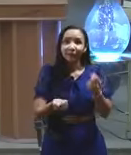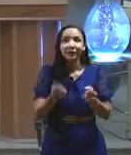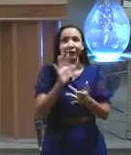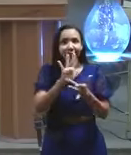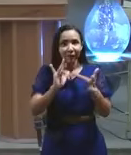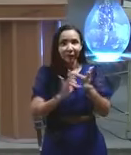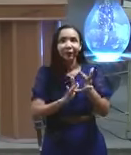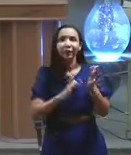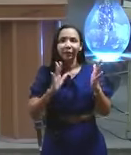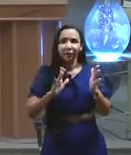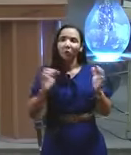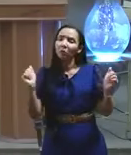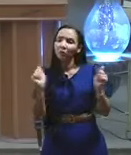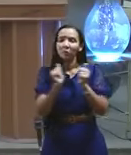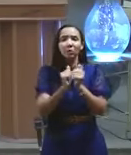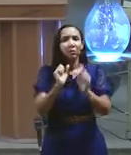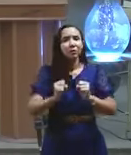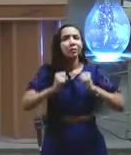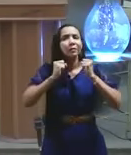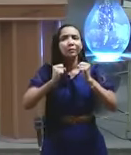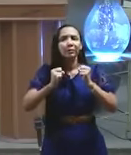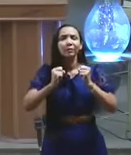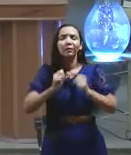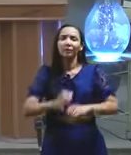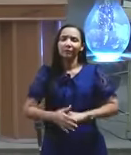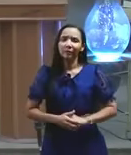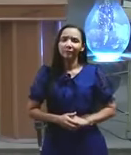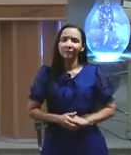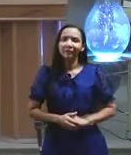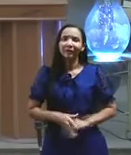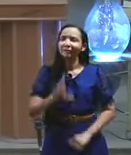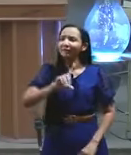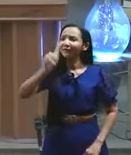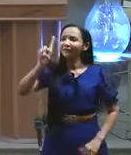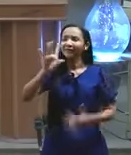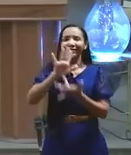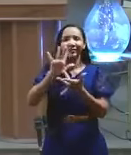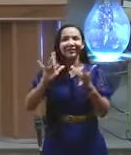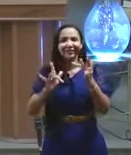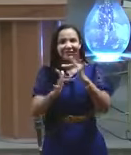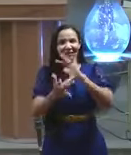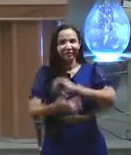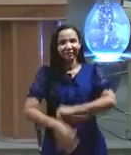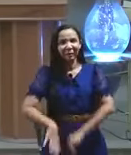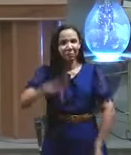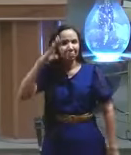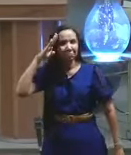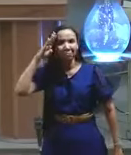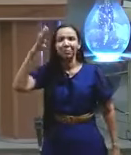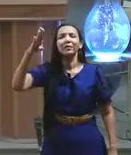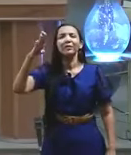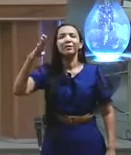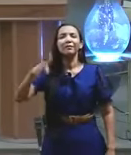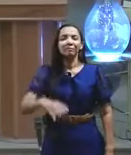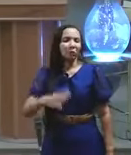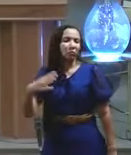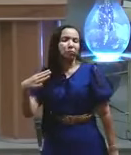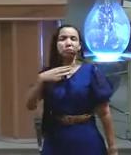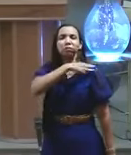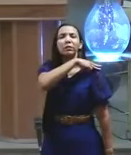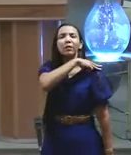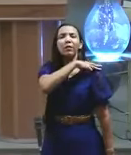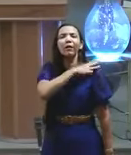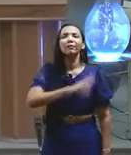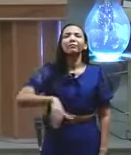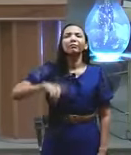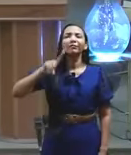que eu estou vendo aqui pela fé Jesus Cristo o varão de guerra ele vai abrindo tudo e você vai passando demônio do lado